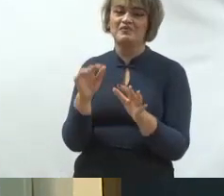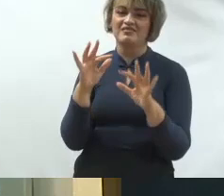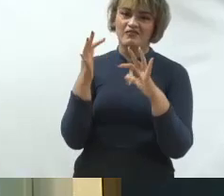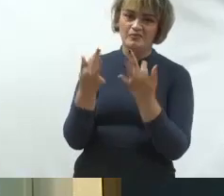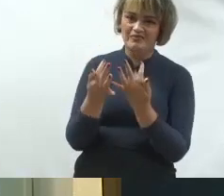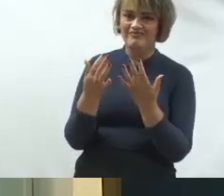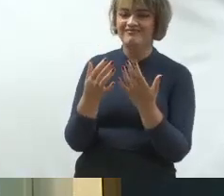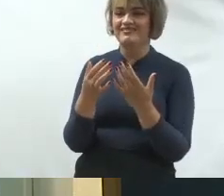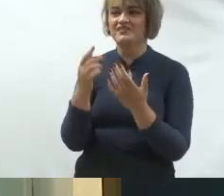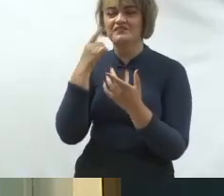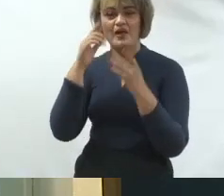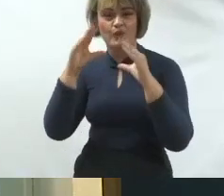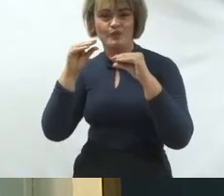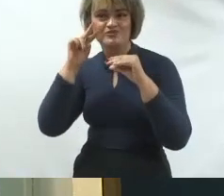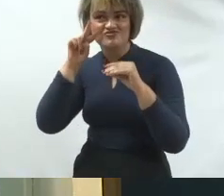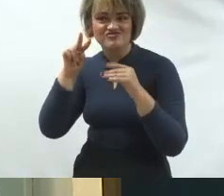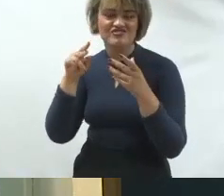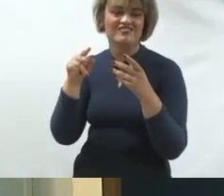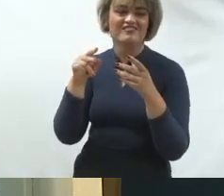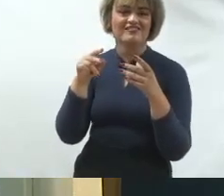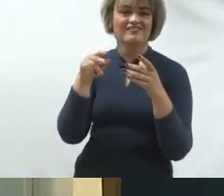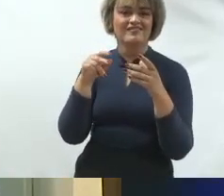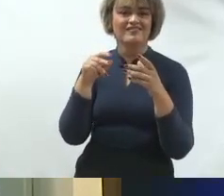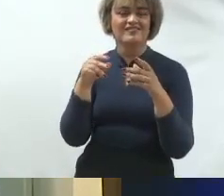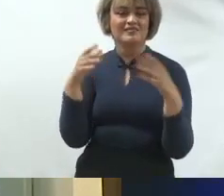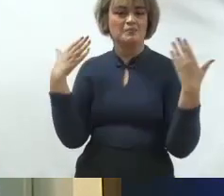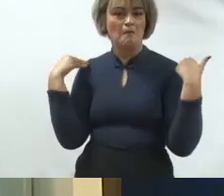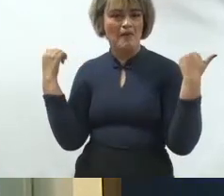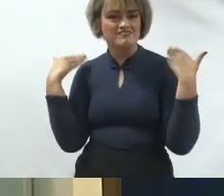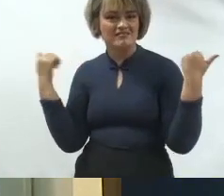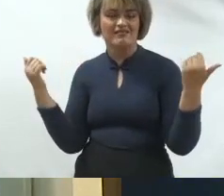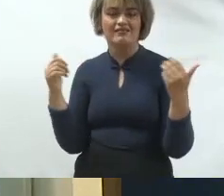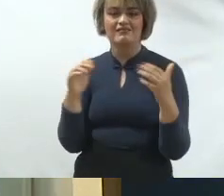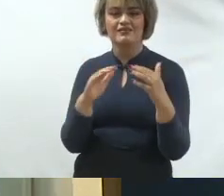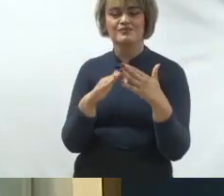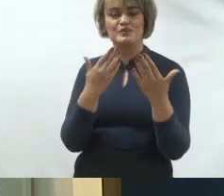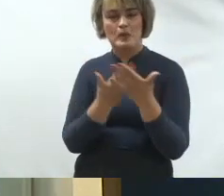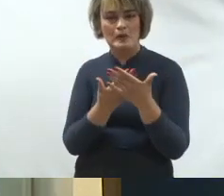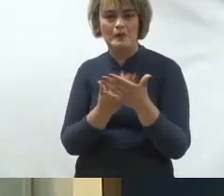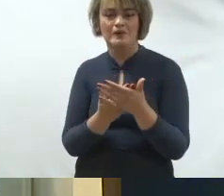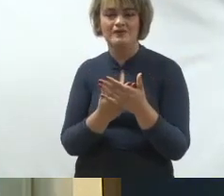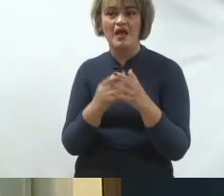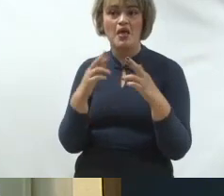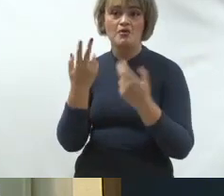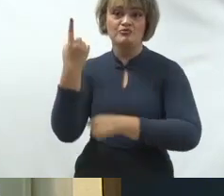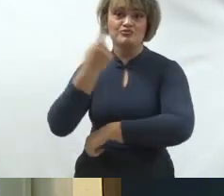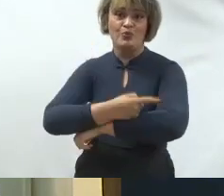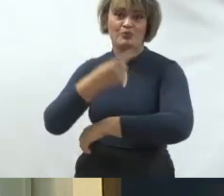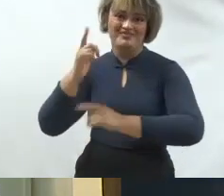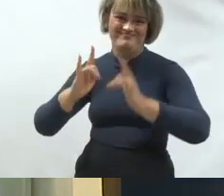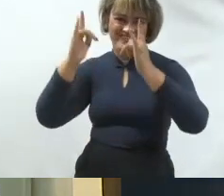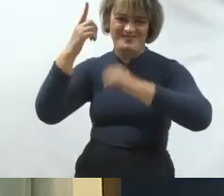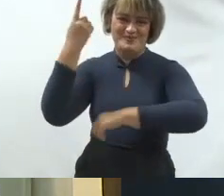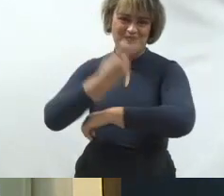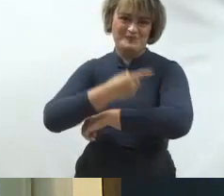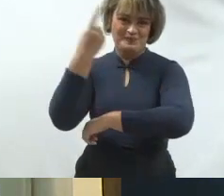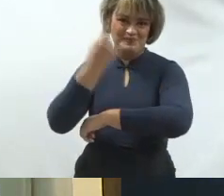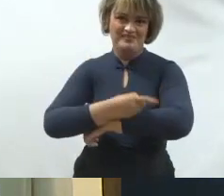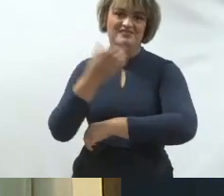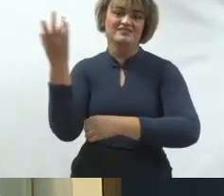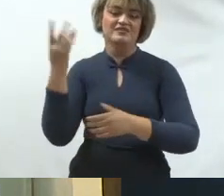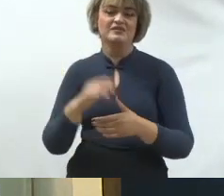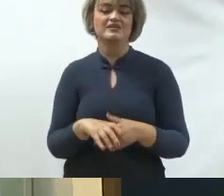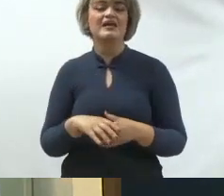à noite, para o trabalho, para o clube, para a escola, para as reuniões de condomínio. Então, esse assunto, ele deve permear